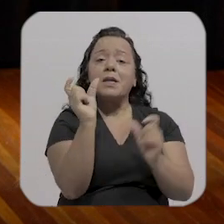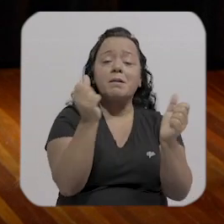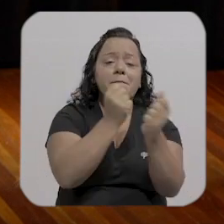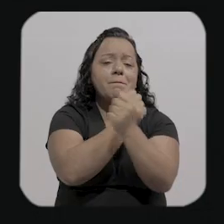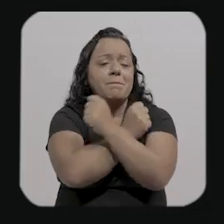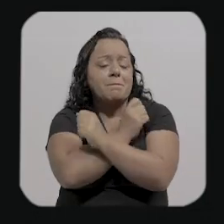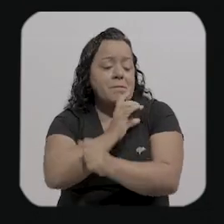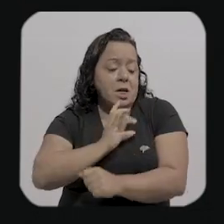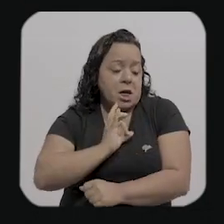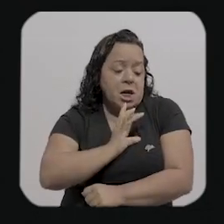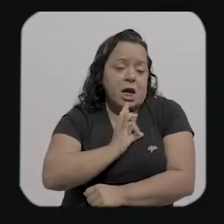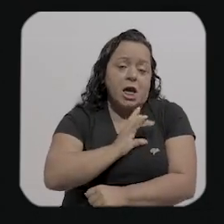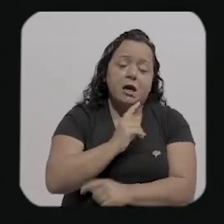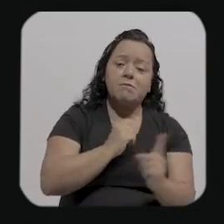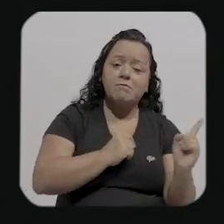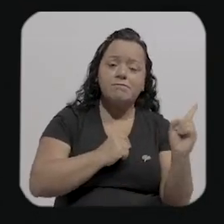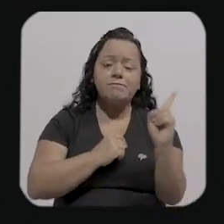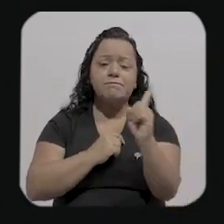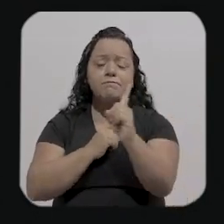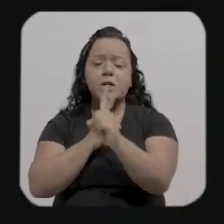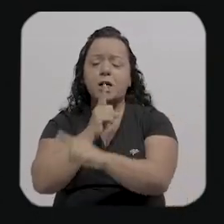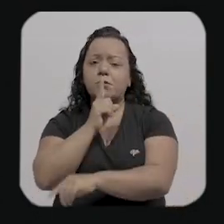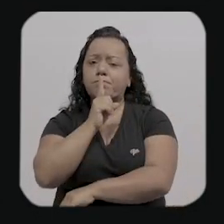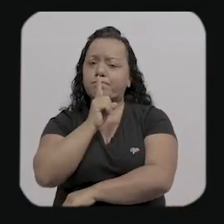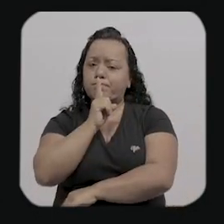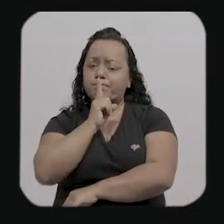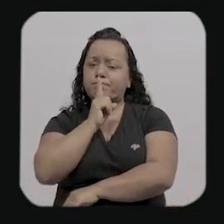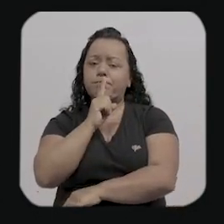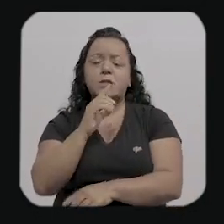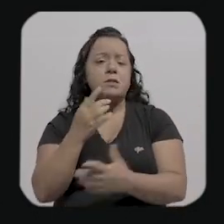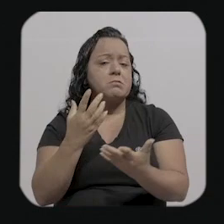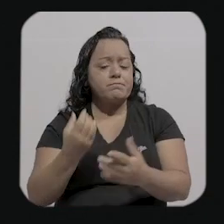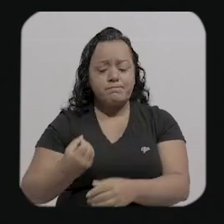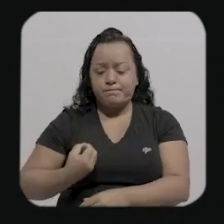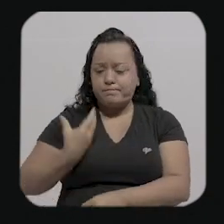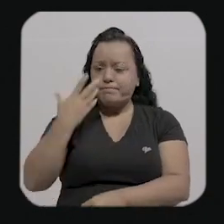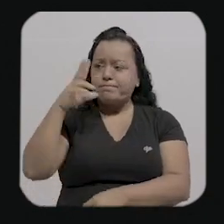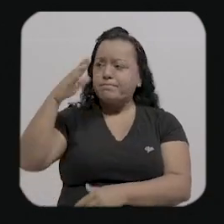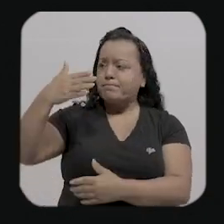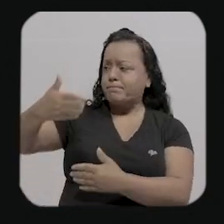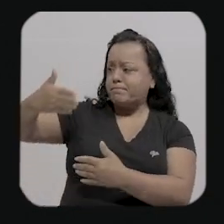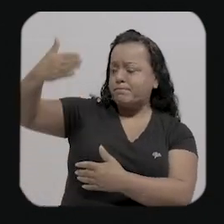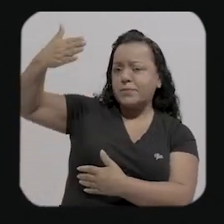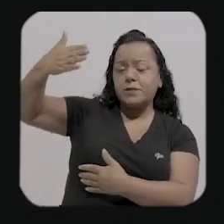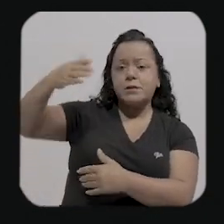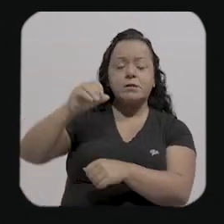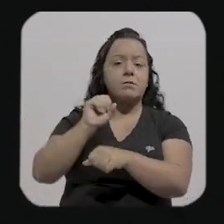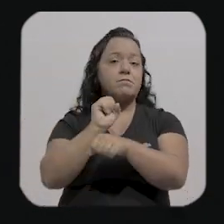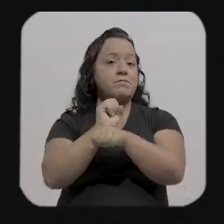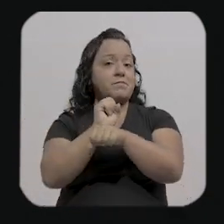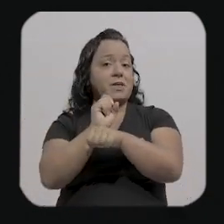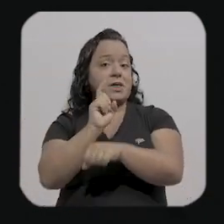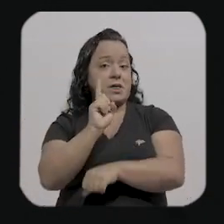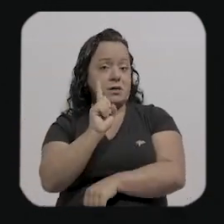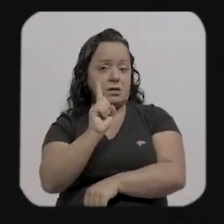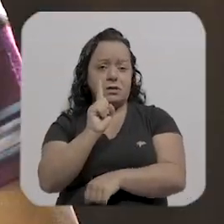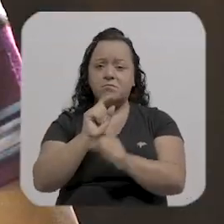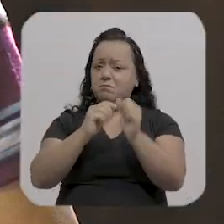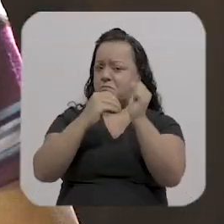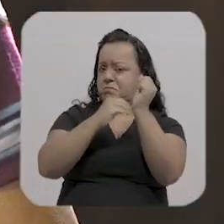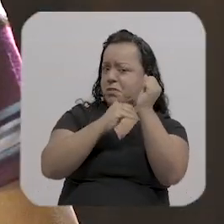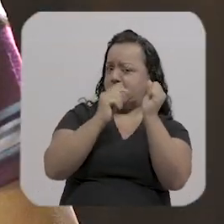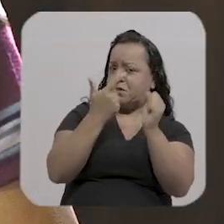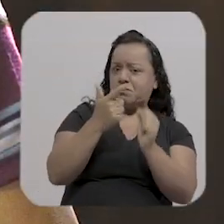poemas nos muros ainda bem que você parou não tem segredo no que tô te dizendo é que às vezes temos de parar um pouquinho